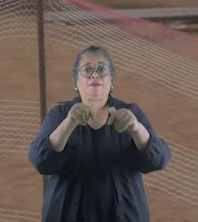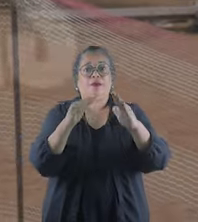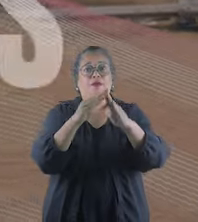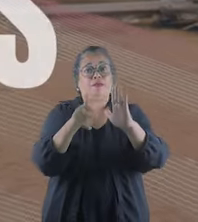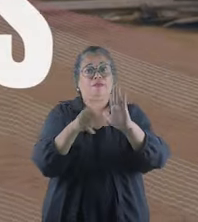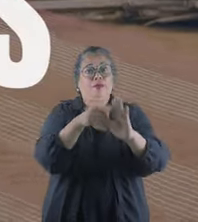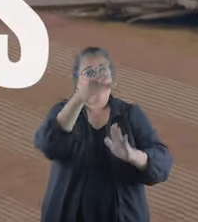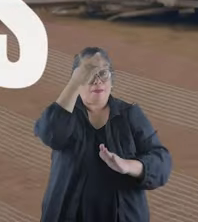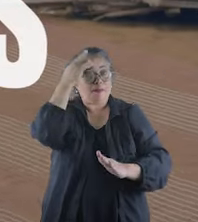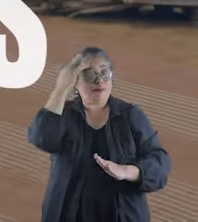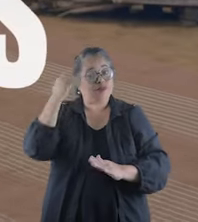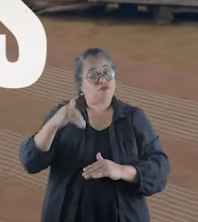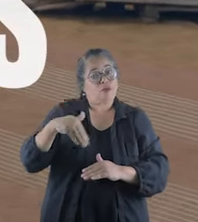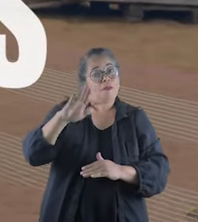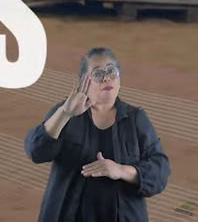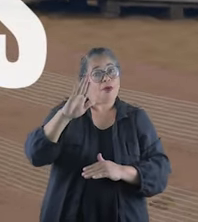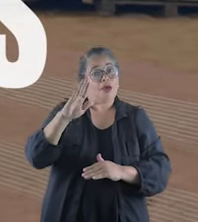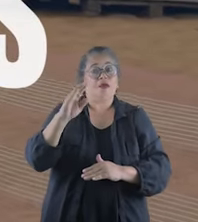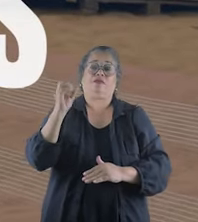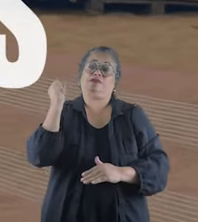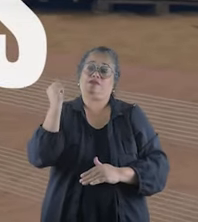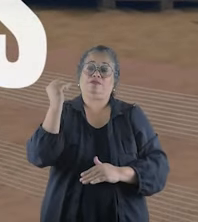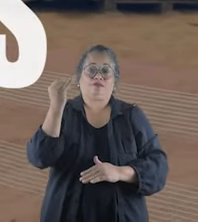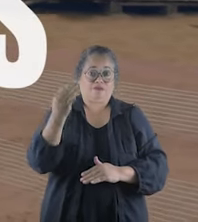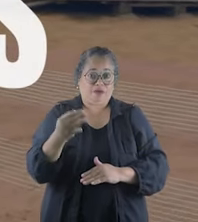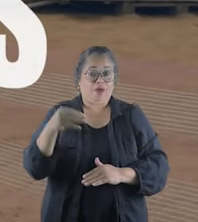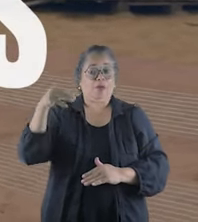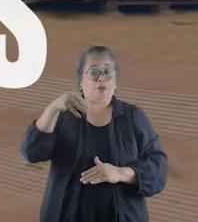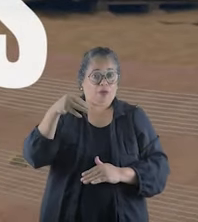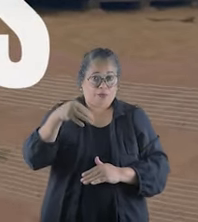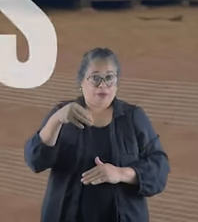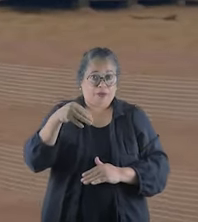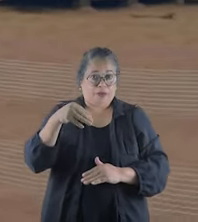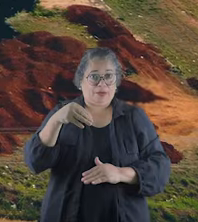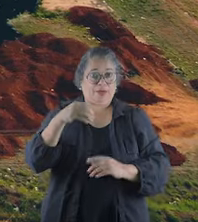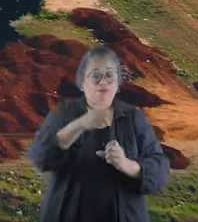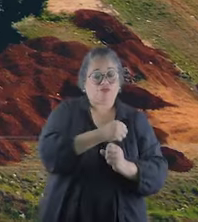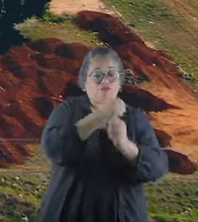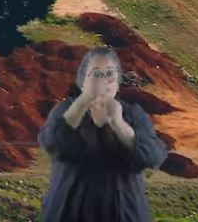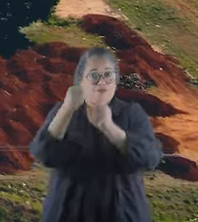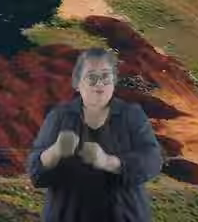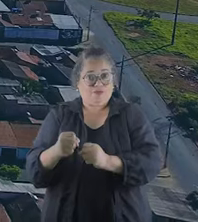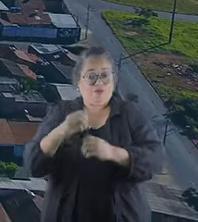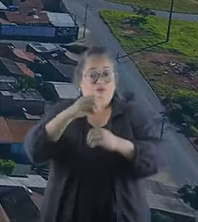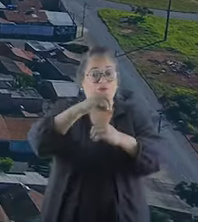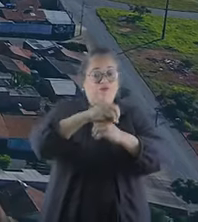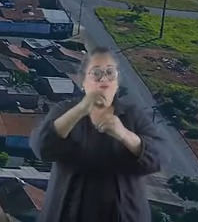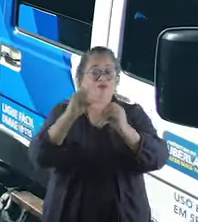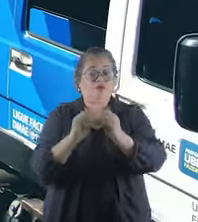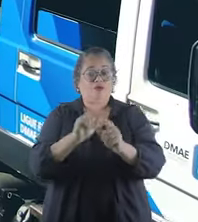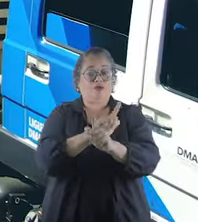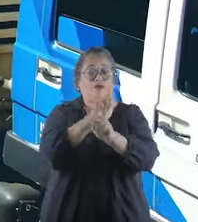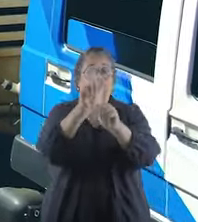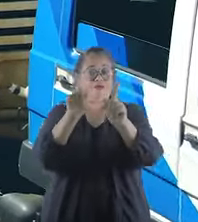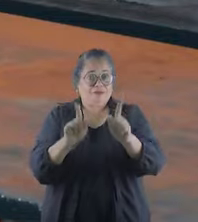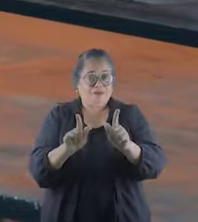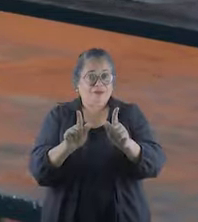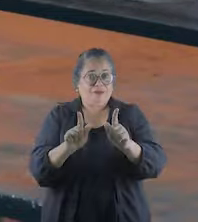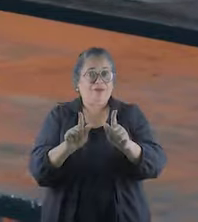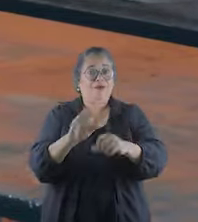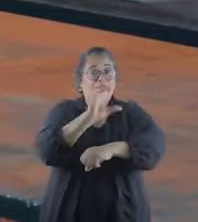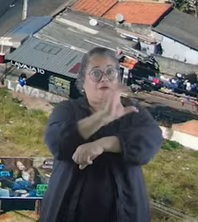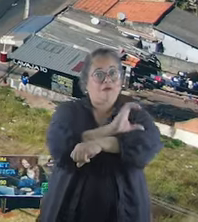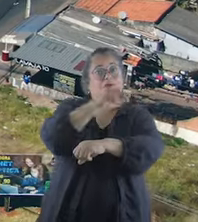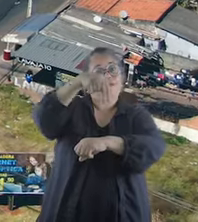gerar empregos e moradia pra milhares de pessoas na região do Alvorada e Morumbi. No Grande São Jorge, Glória e Shopping